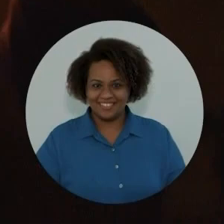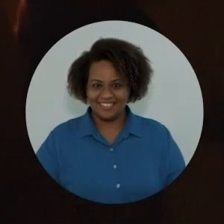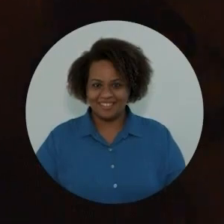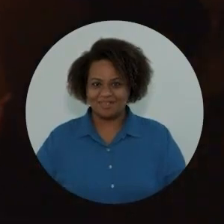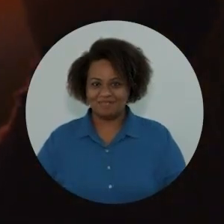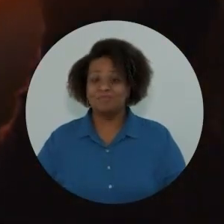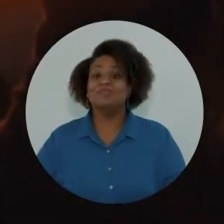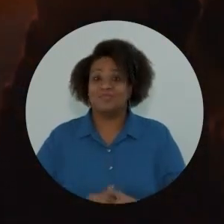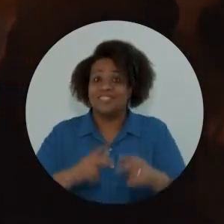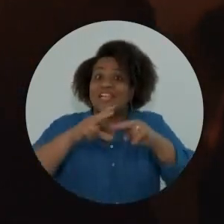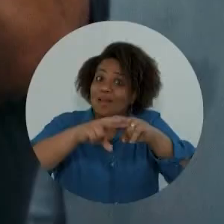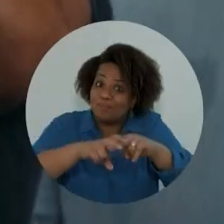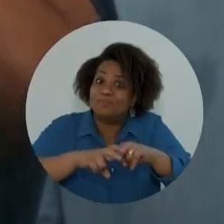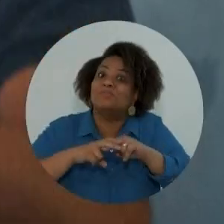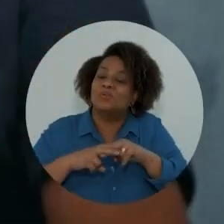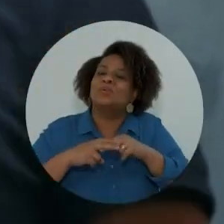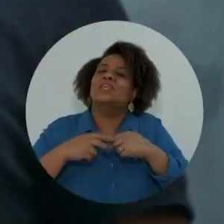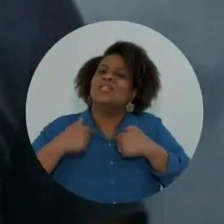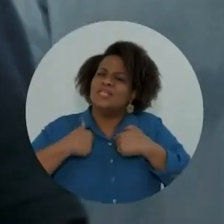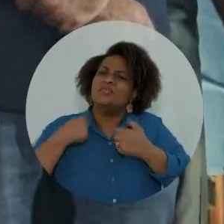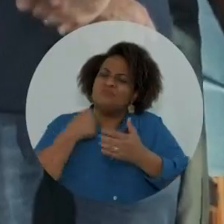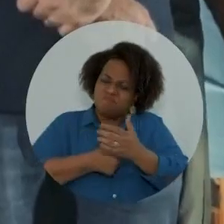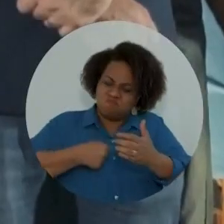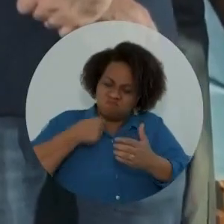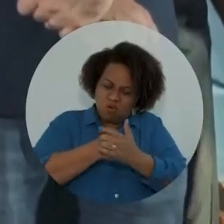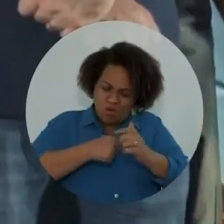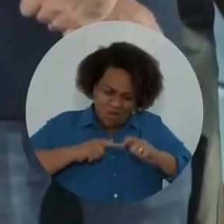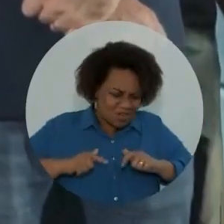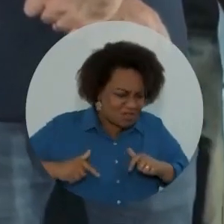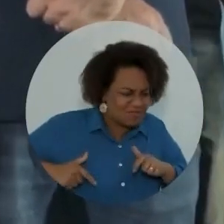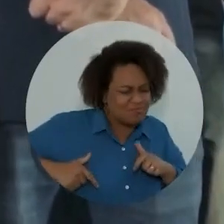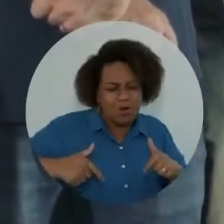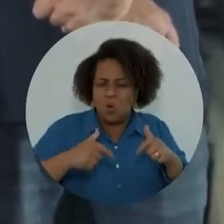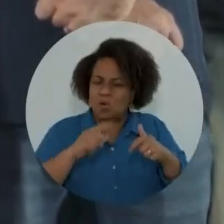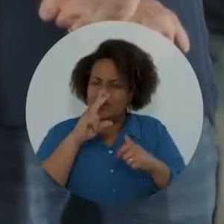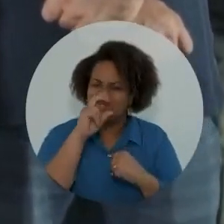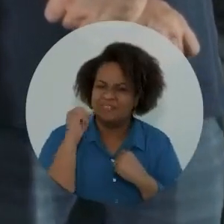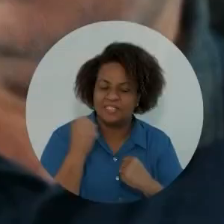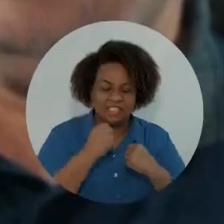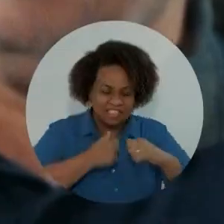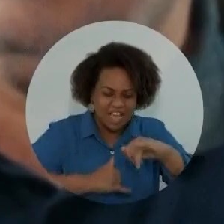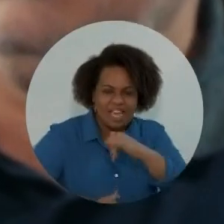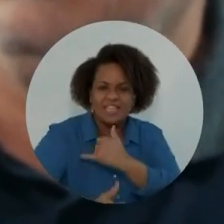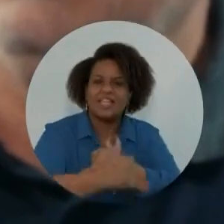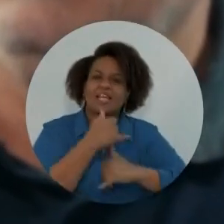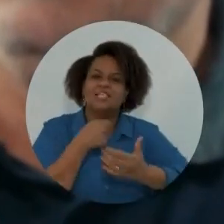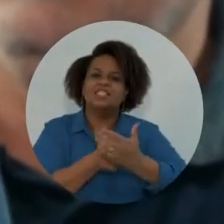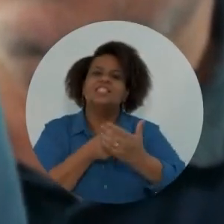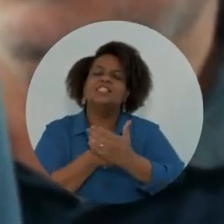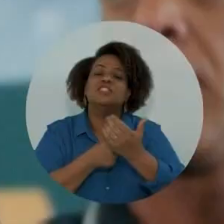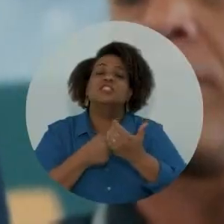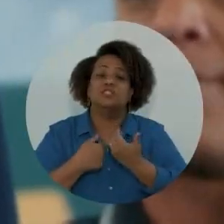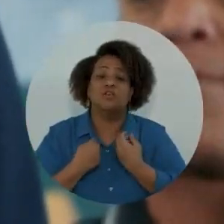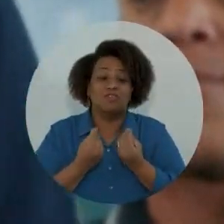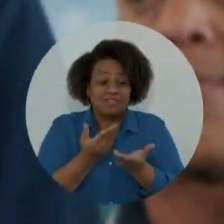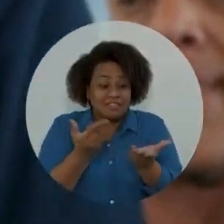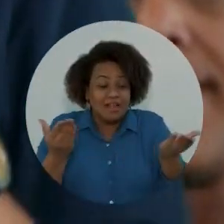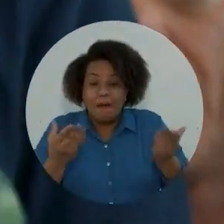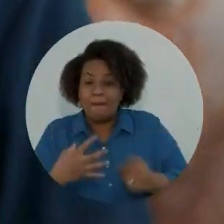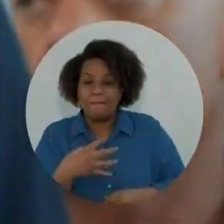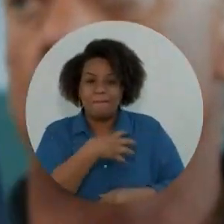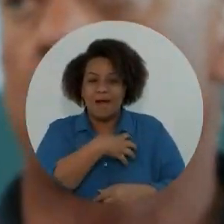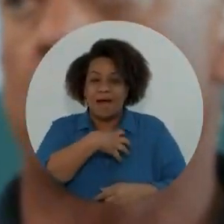É por isso que eu vou lutar com toda a minha energia. E vou oferecer à